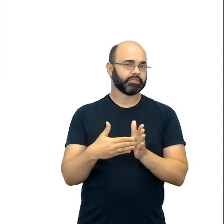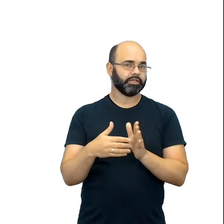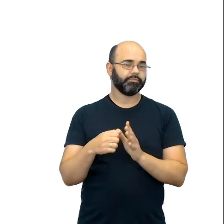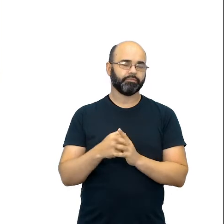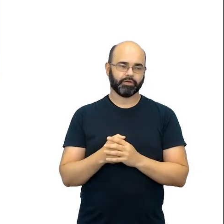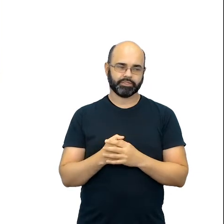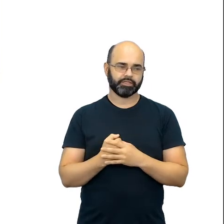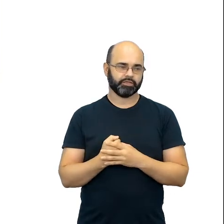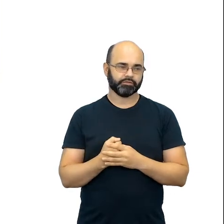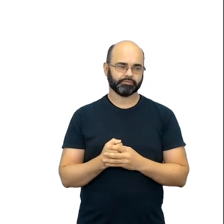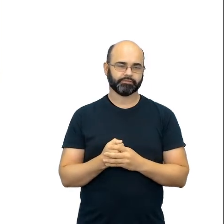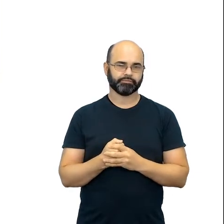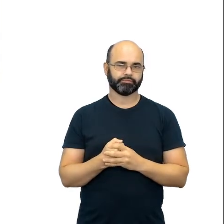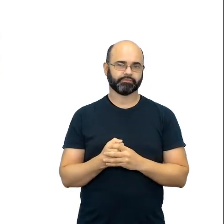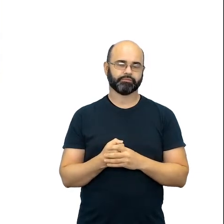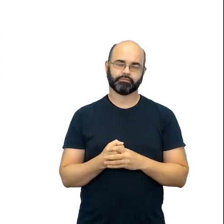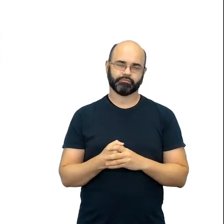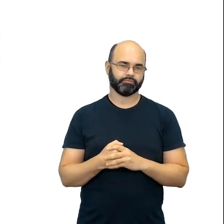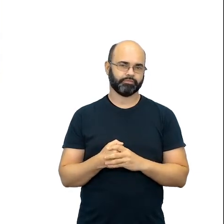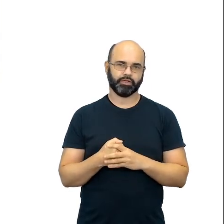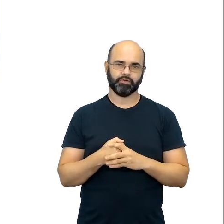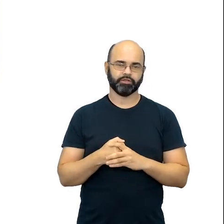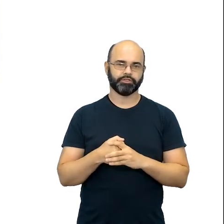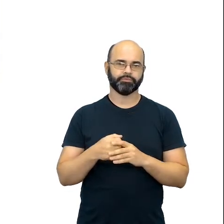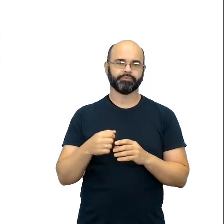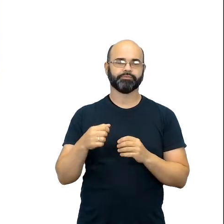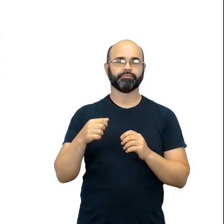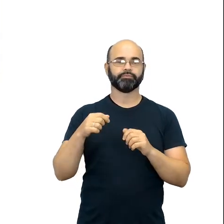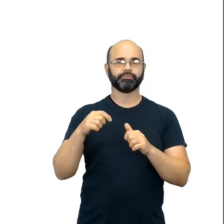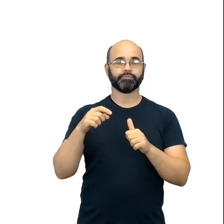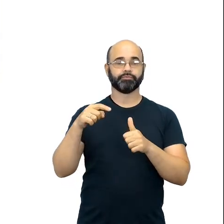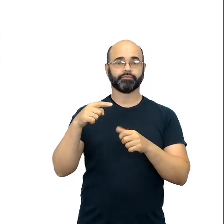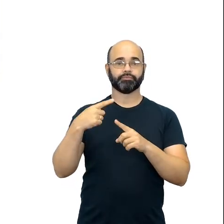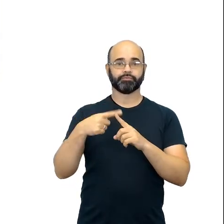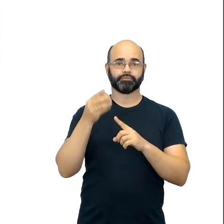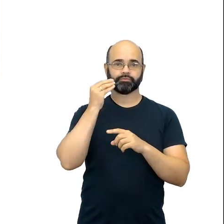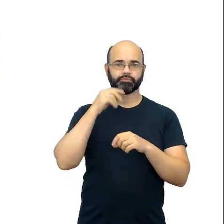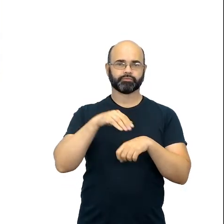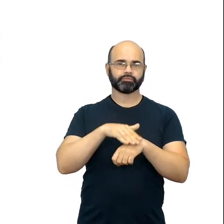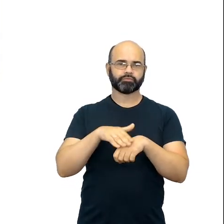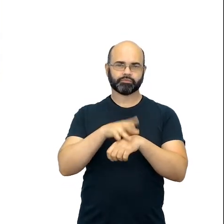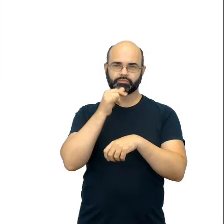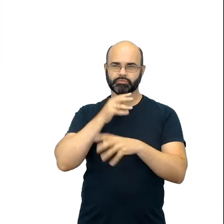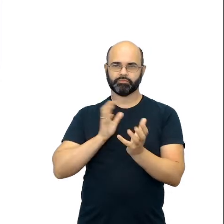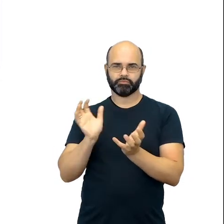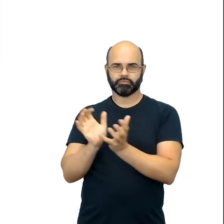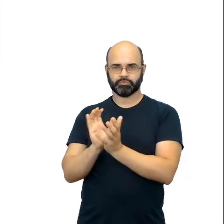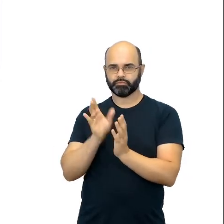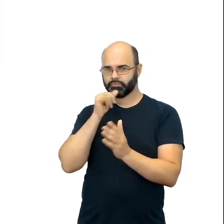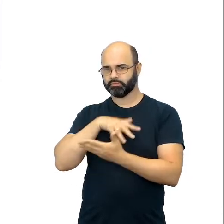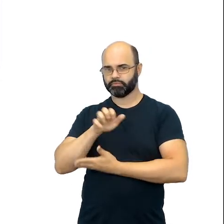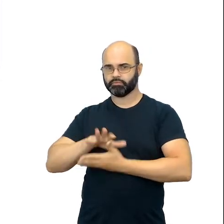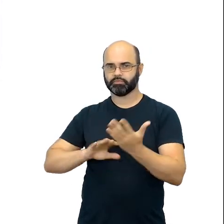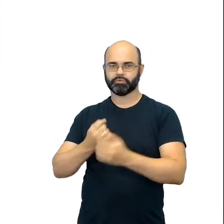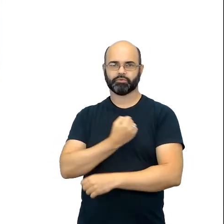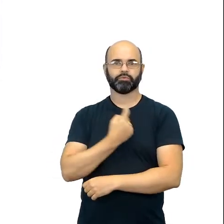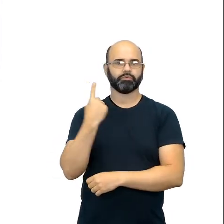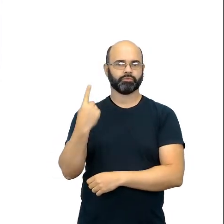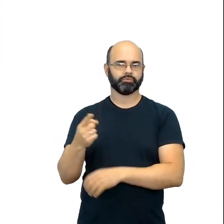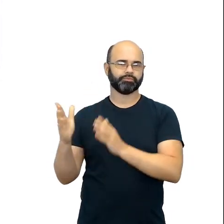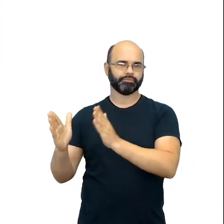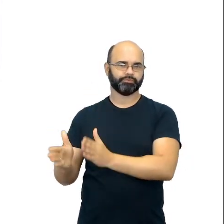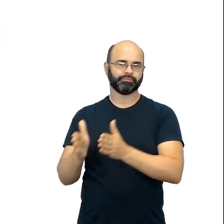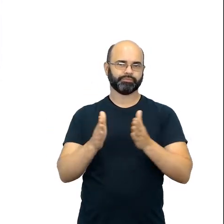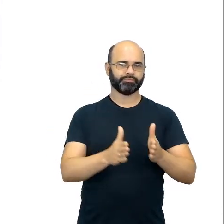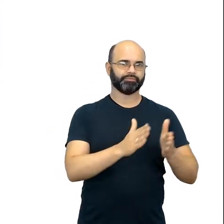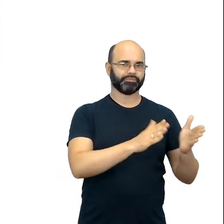segundo trimestre. Aí, no segundo momento, a gente vai falar sobre as sequências de atividades. Um, vai falar um pouquinho sobre